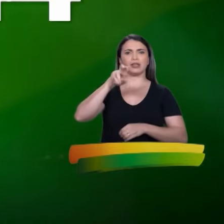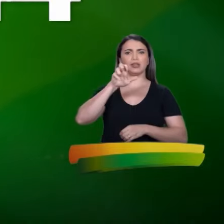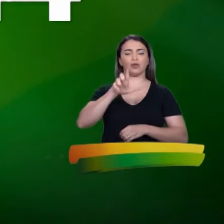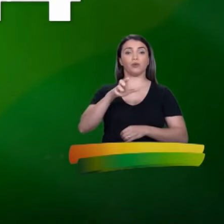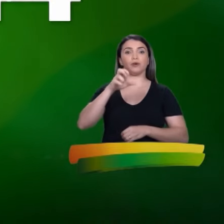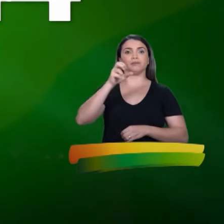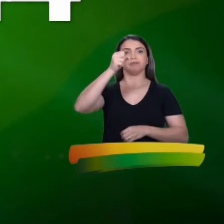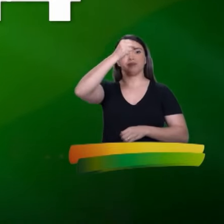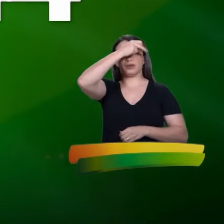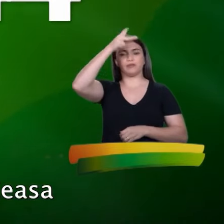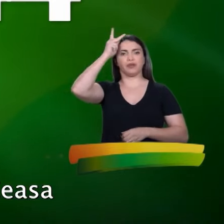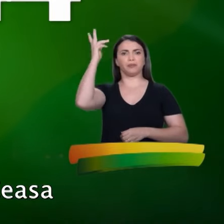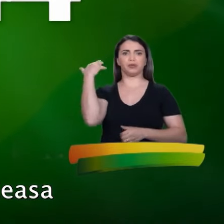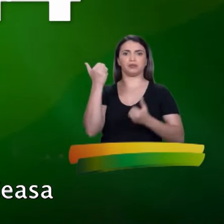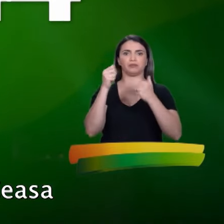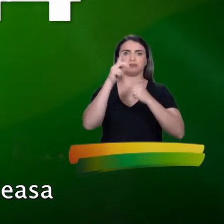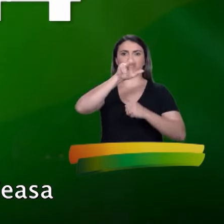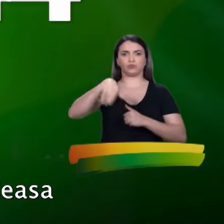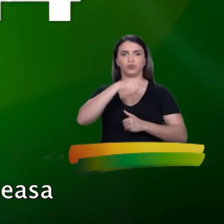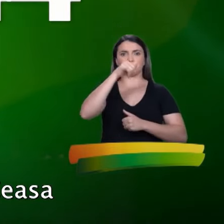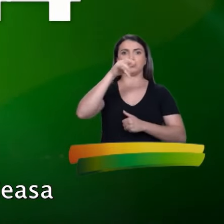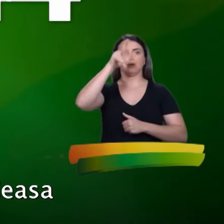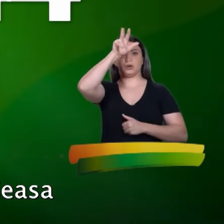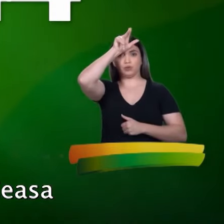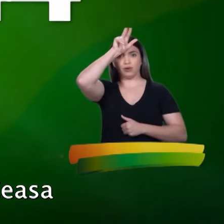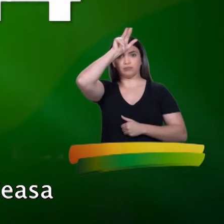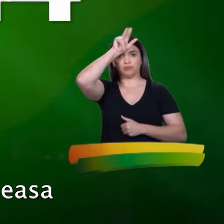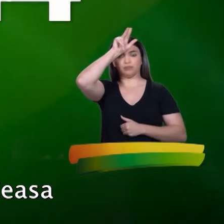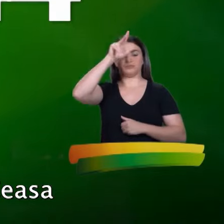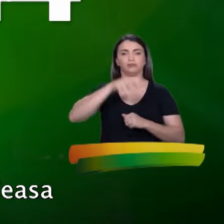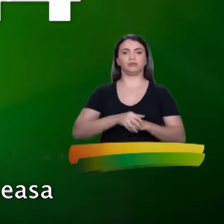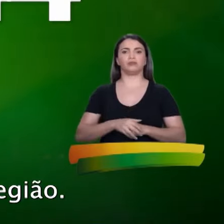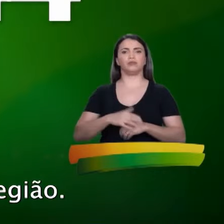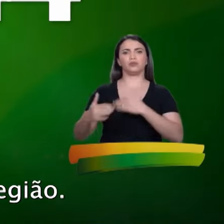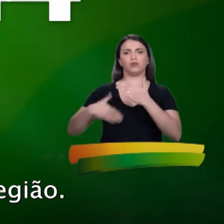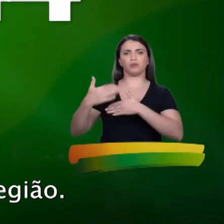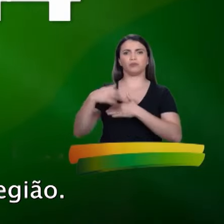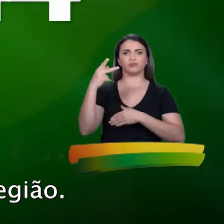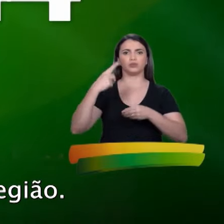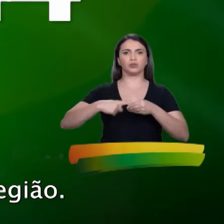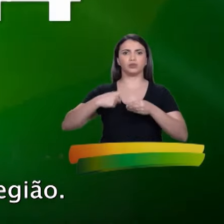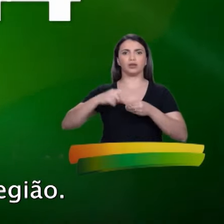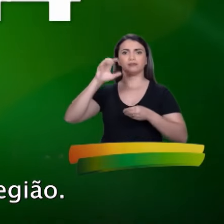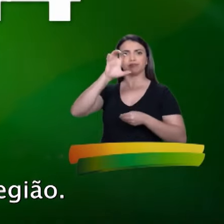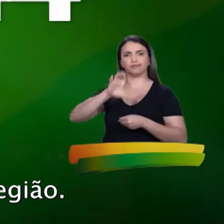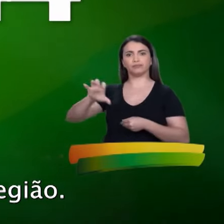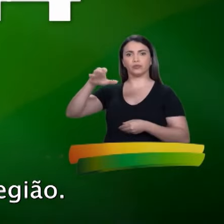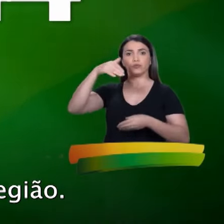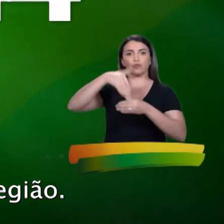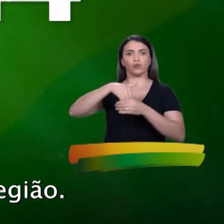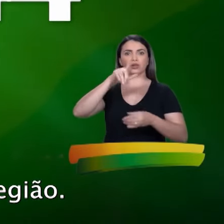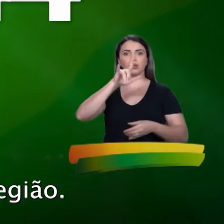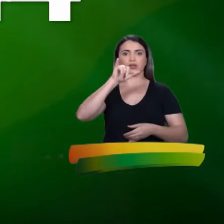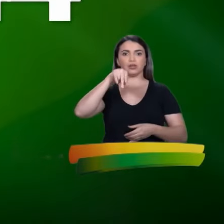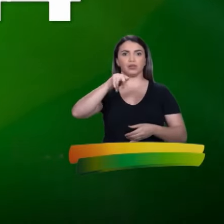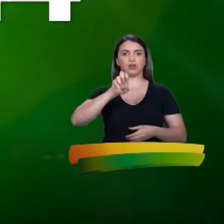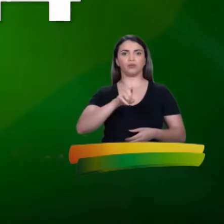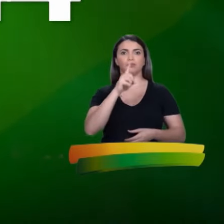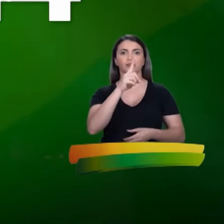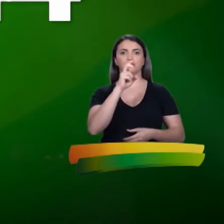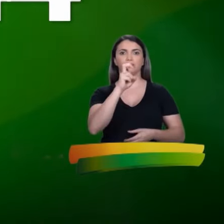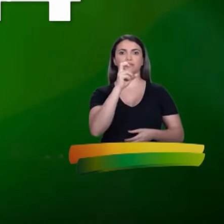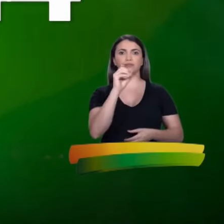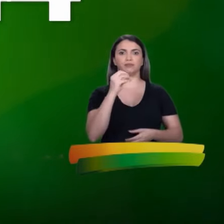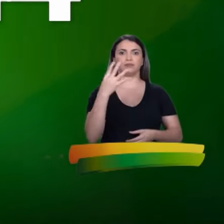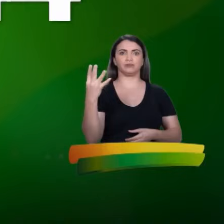Sou o engenheiro Lineu Olimpo, ex-prefeito de Jaraguá e ex-presidente do SEAD. Para mais desenvolvimento de sua cidade e região, vote